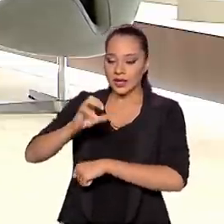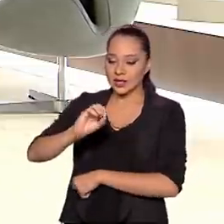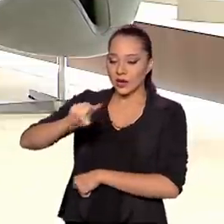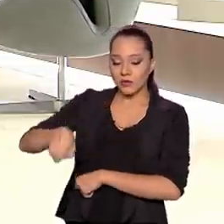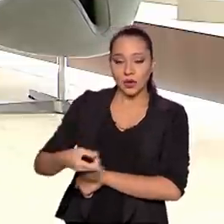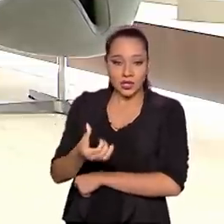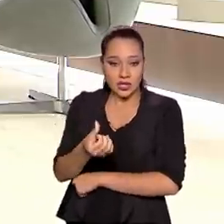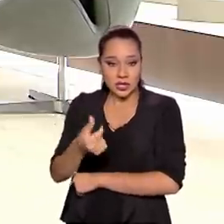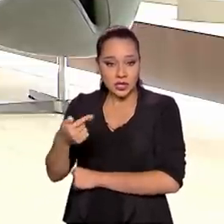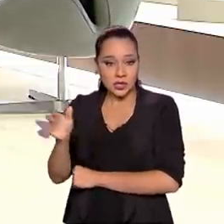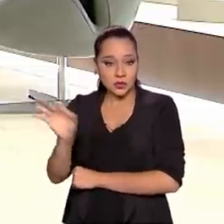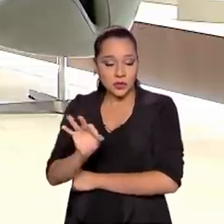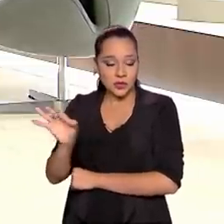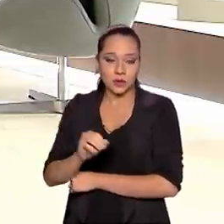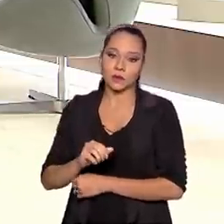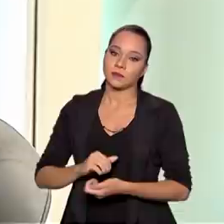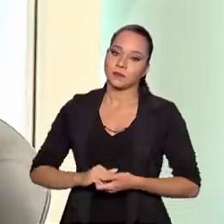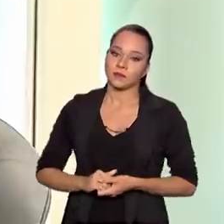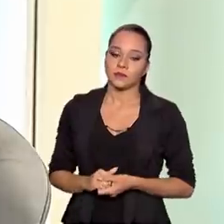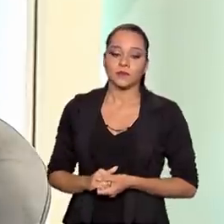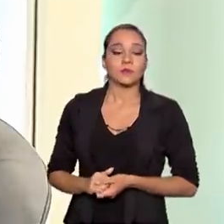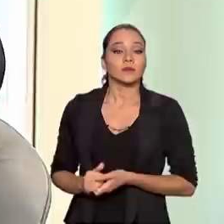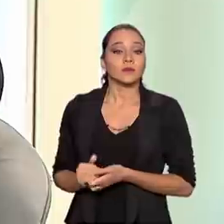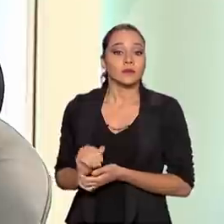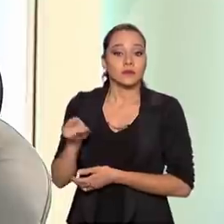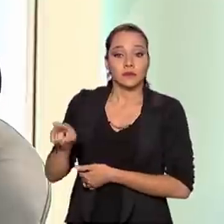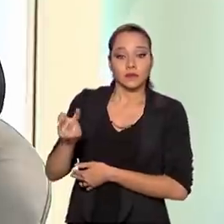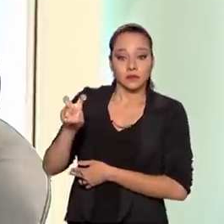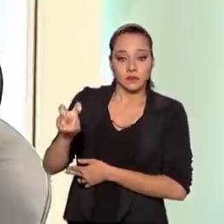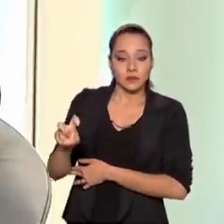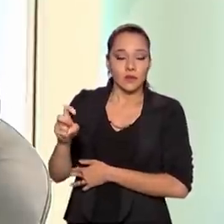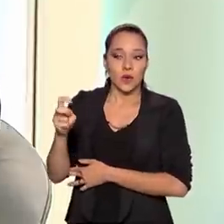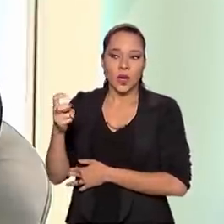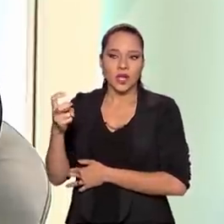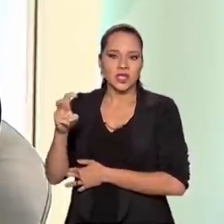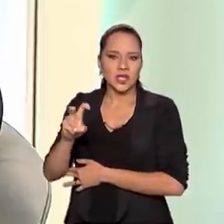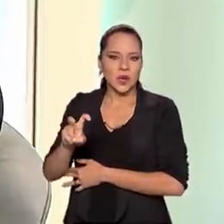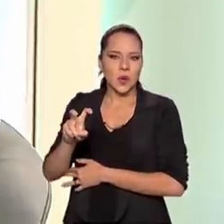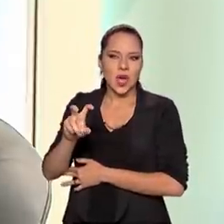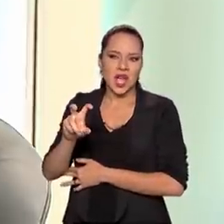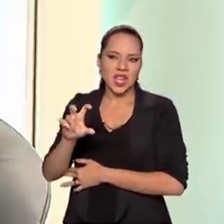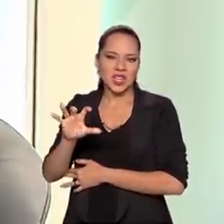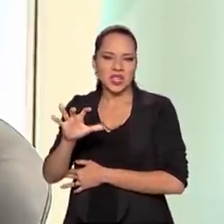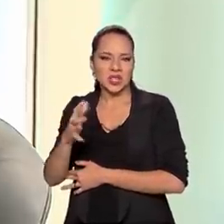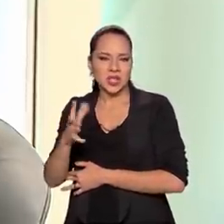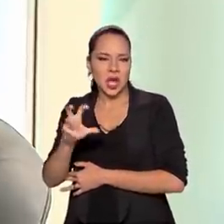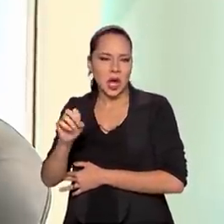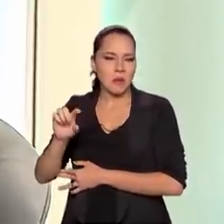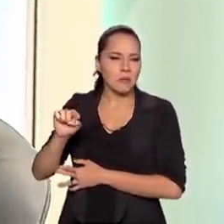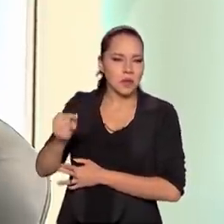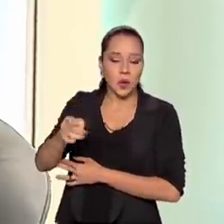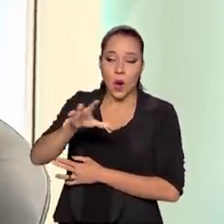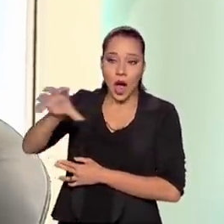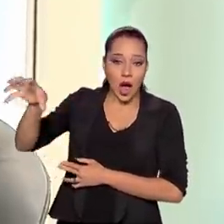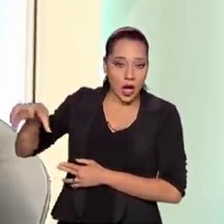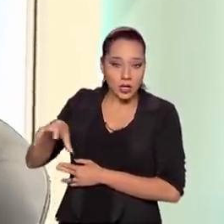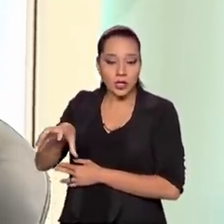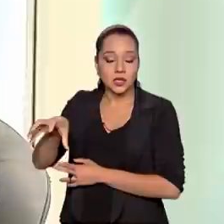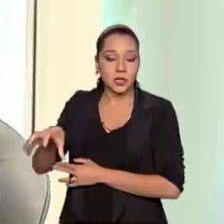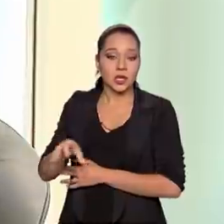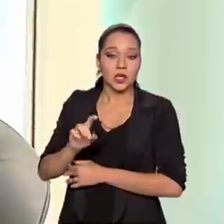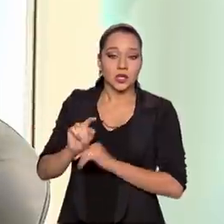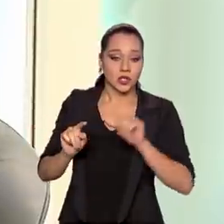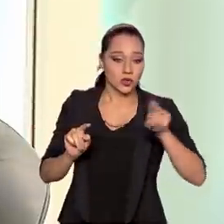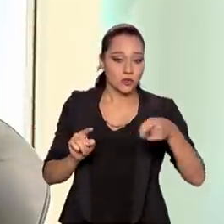,67%. Dessas 50 e poucas mil áreas, e considerando-se uma relação de